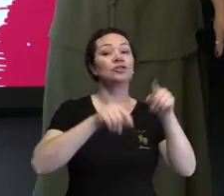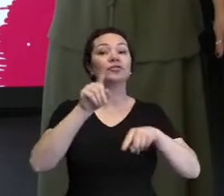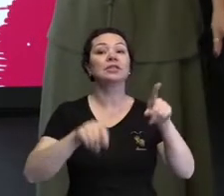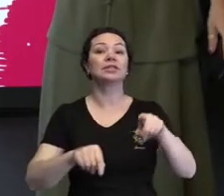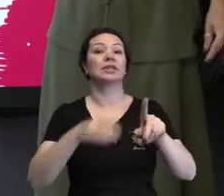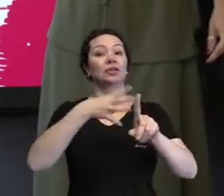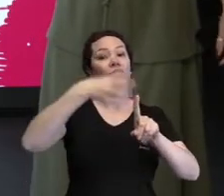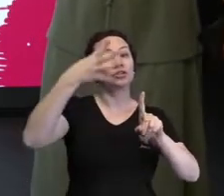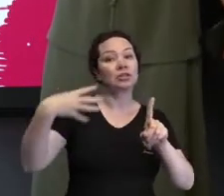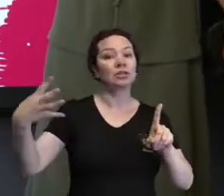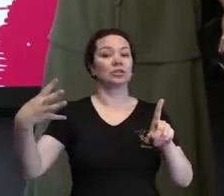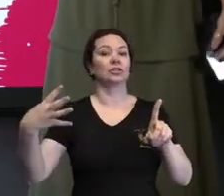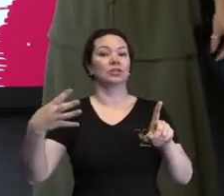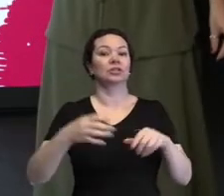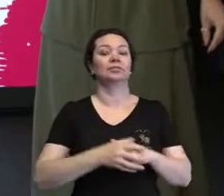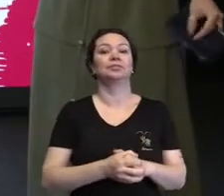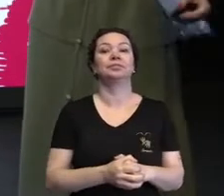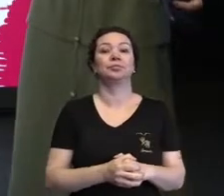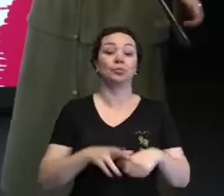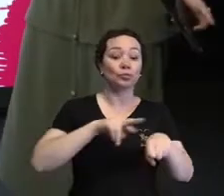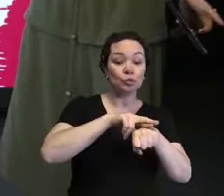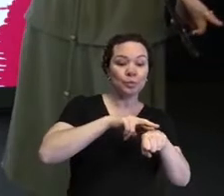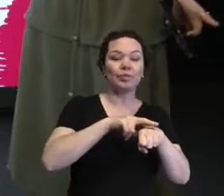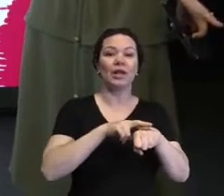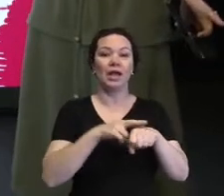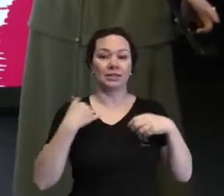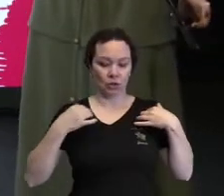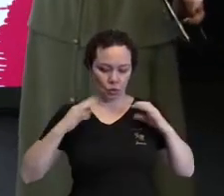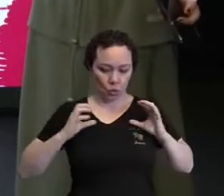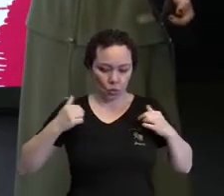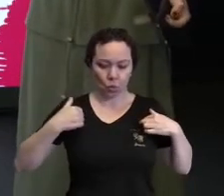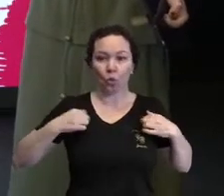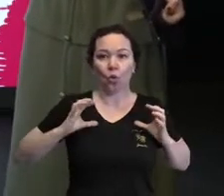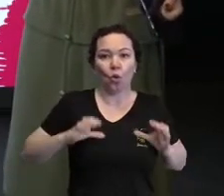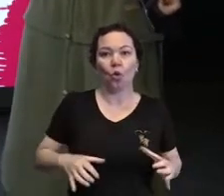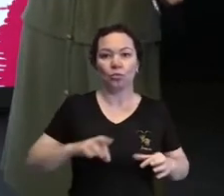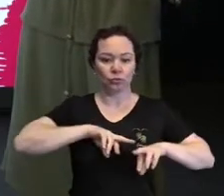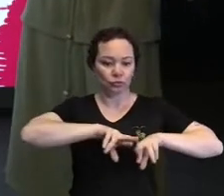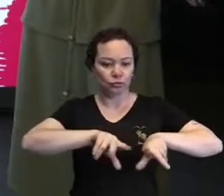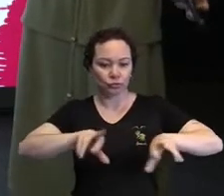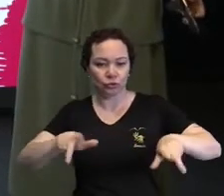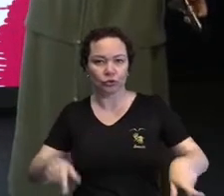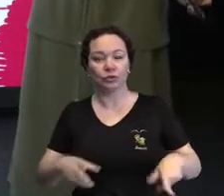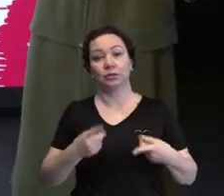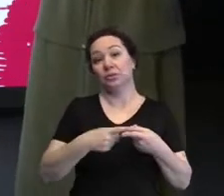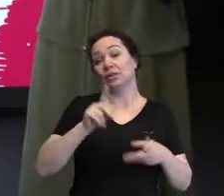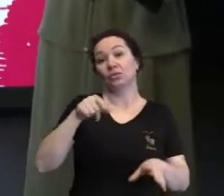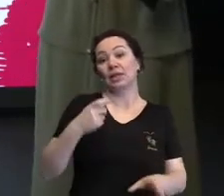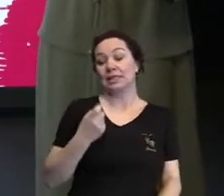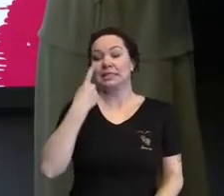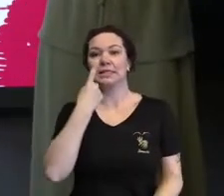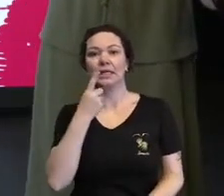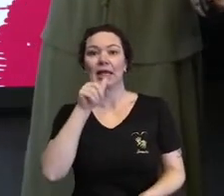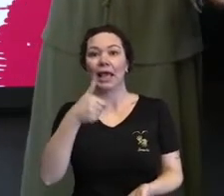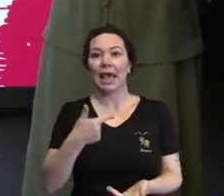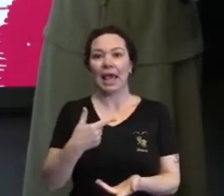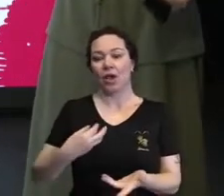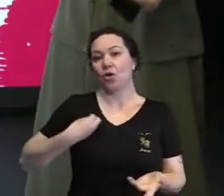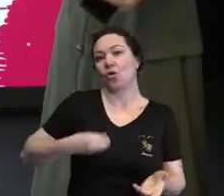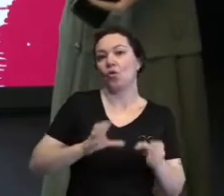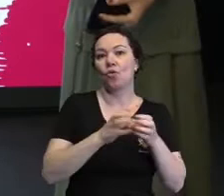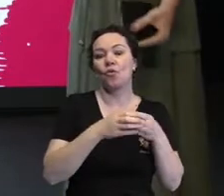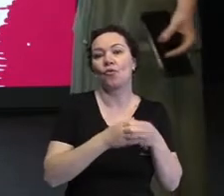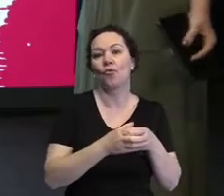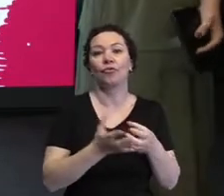gênero, de raça, de etnias, de corpos diferentes, né? Porque a gente não tem estranhamento. A gente tem um convívio